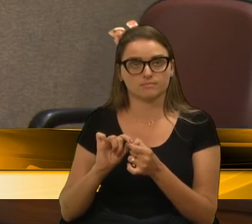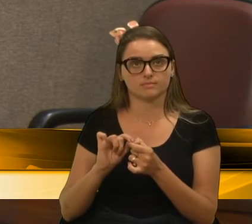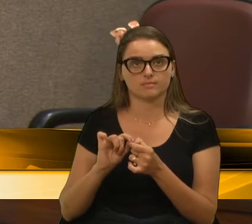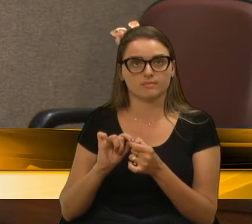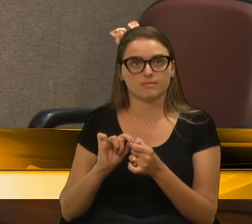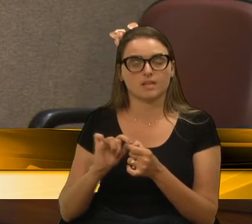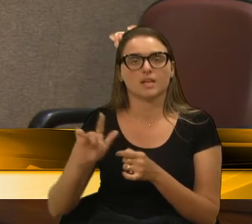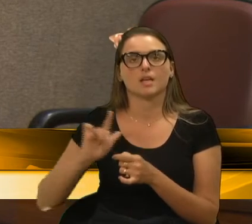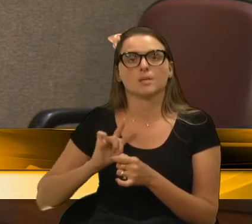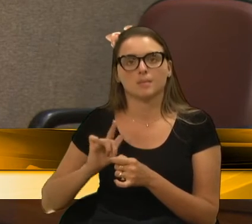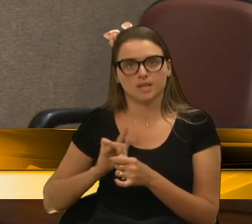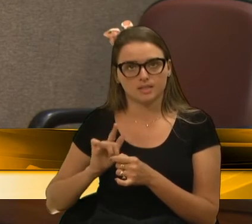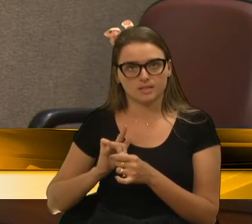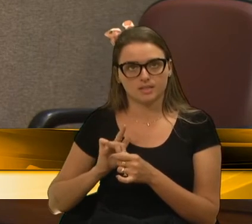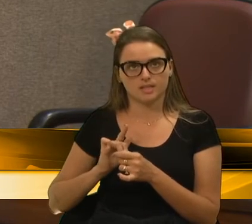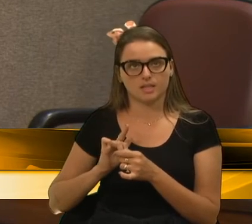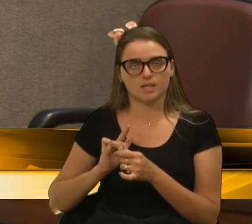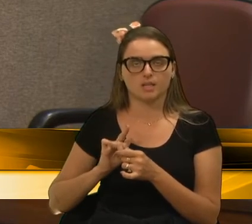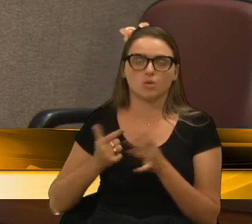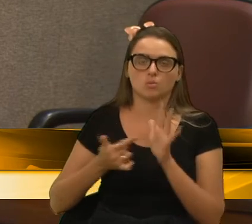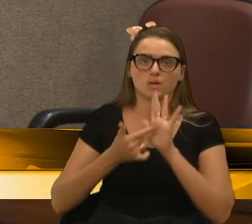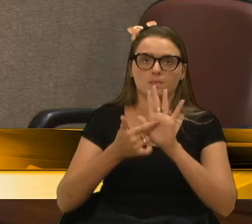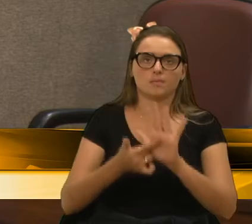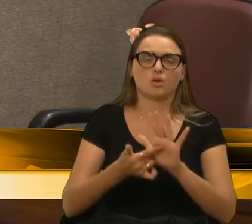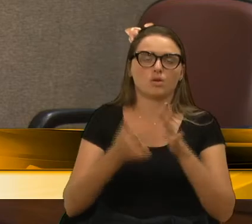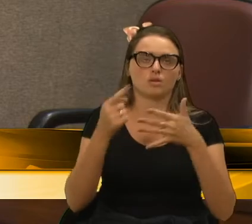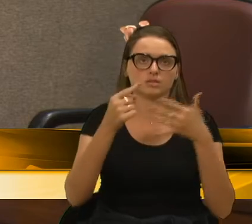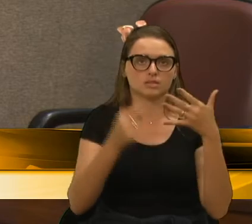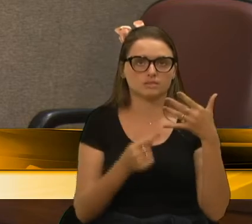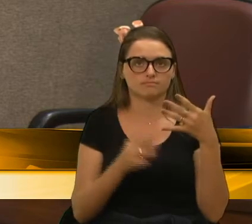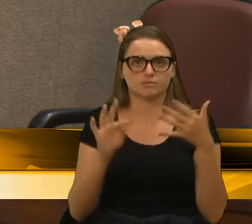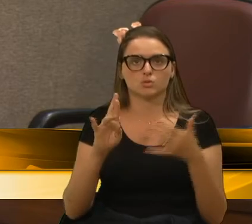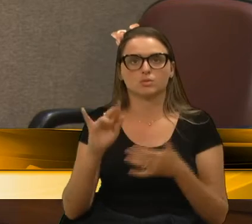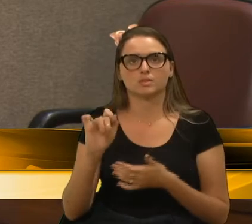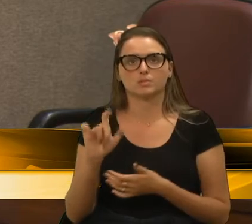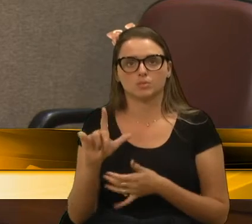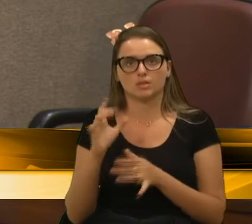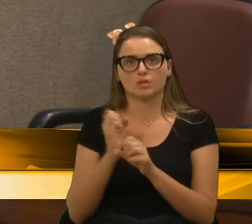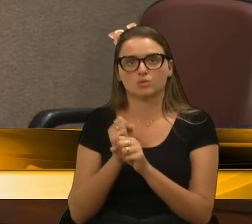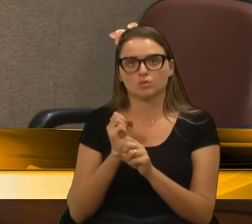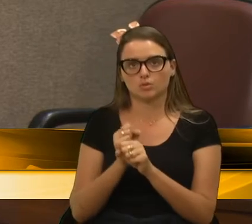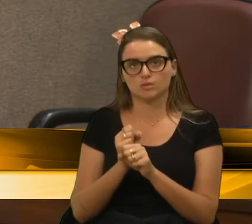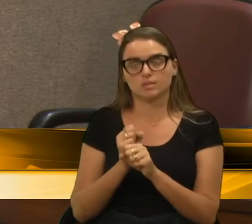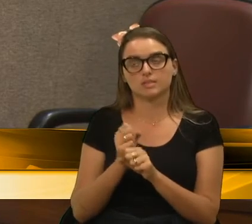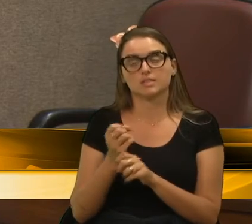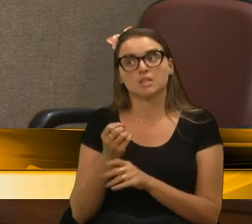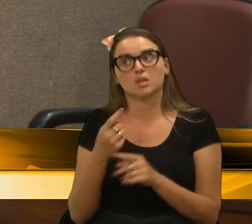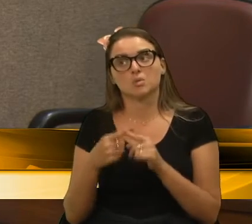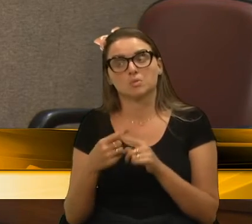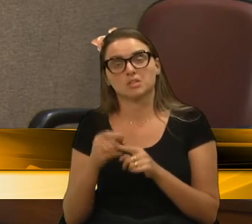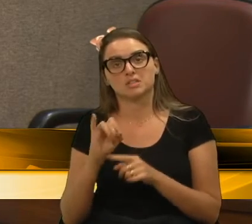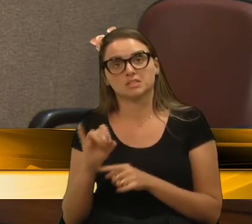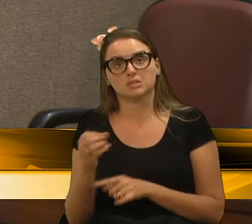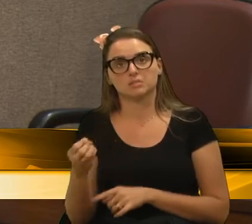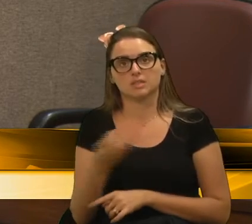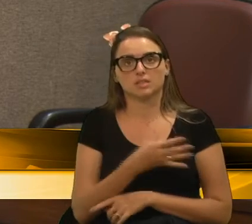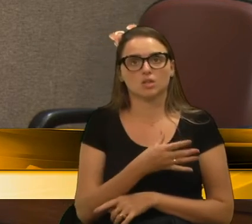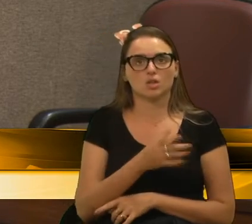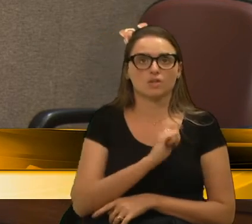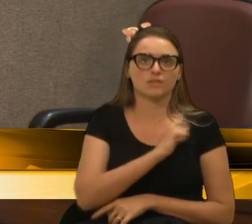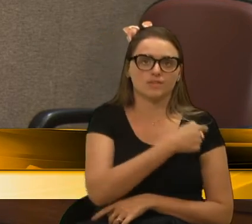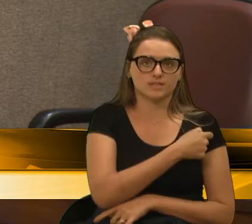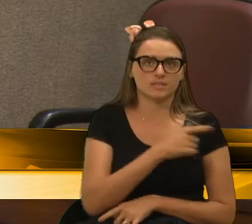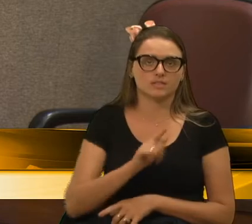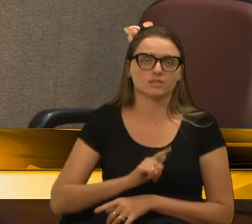atender também um apontamento do Tribunal de Contas, se não na próxima auditoria que eles fizeram e vão continuar apontando e criando